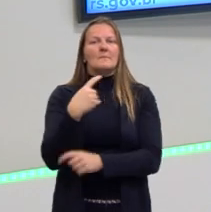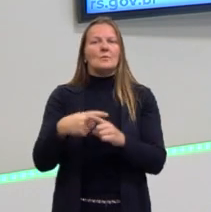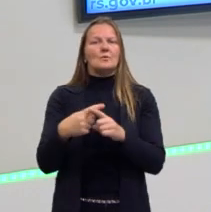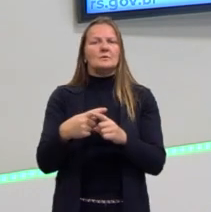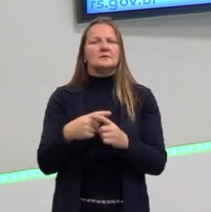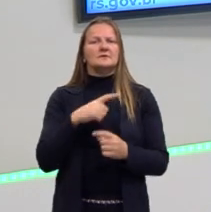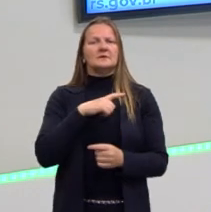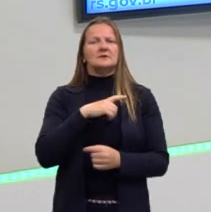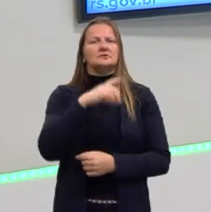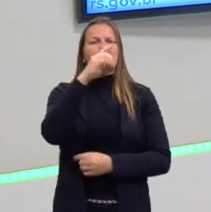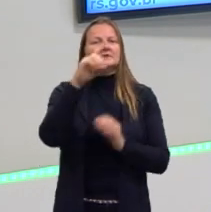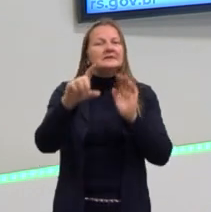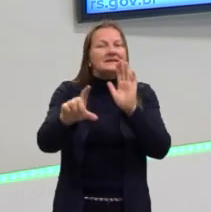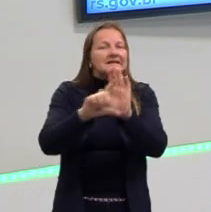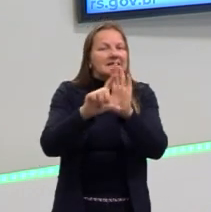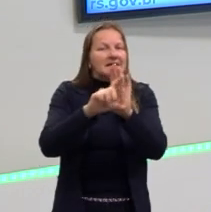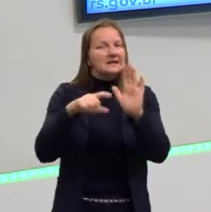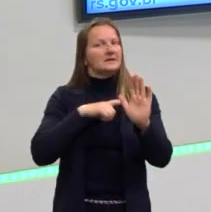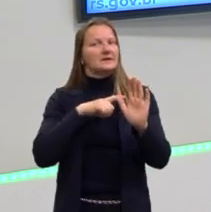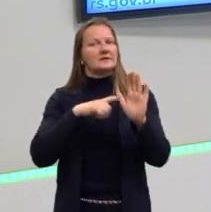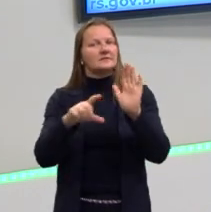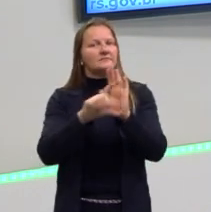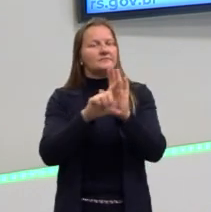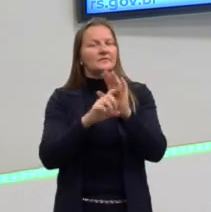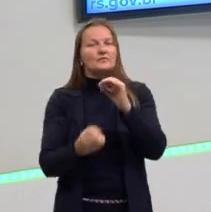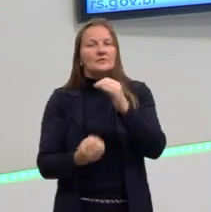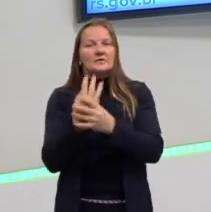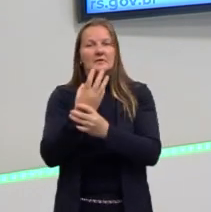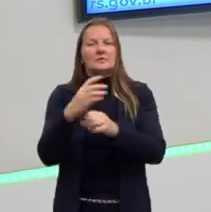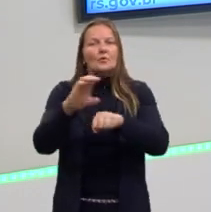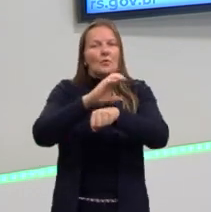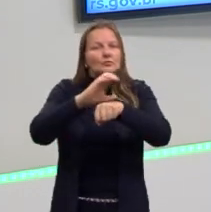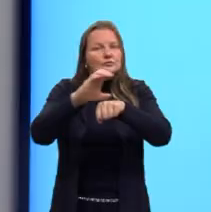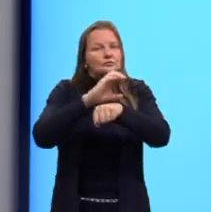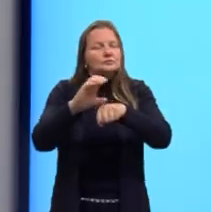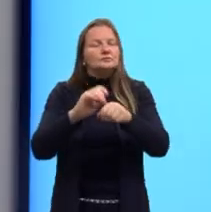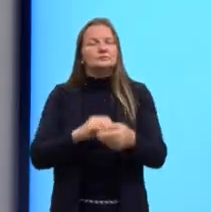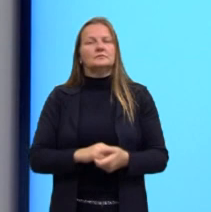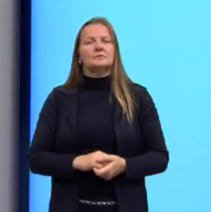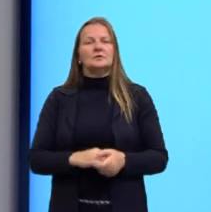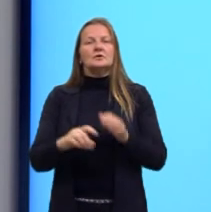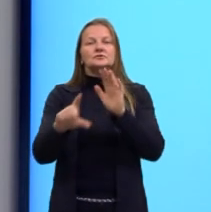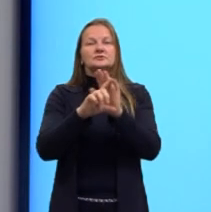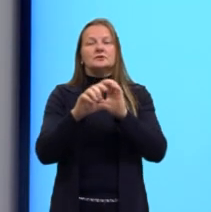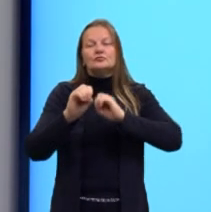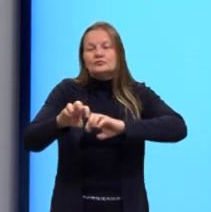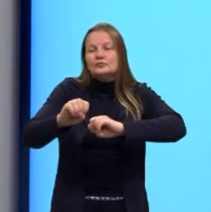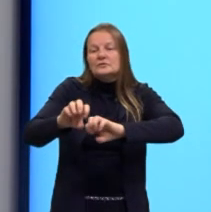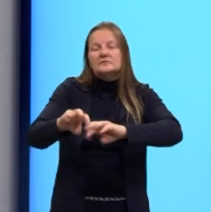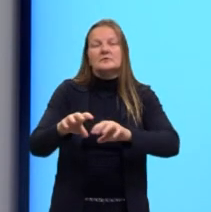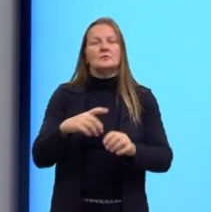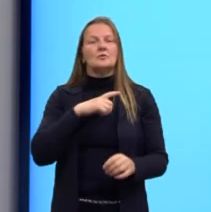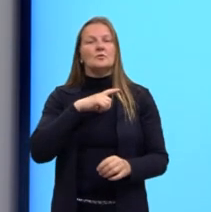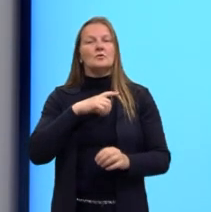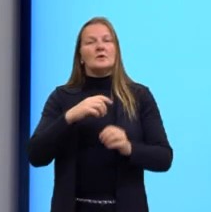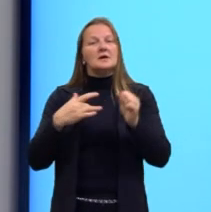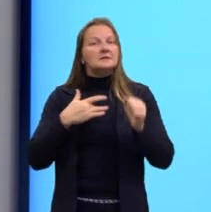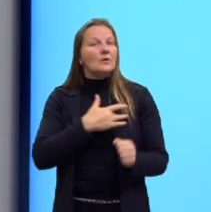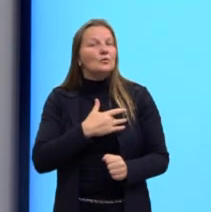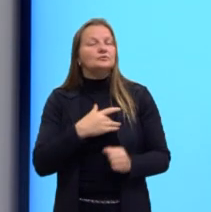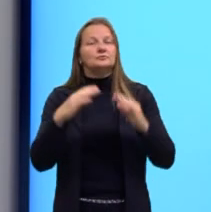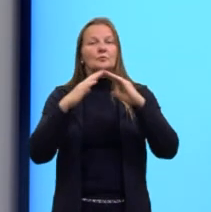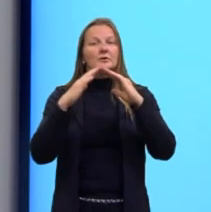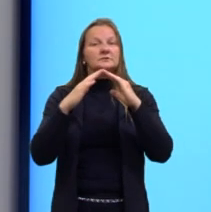moderno se propôs. Quando o Estado moderno foi criado, ele se propôs a isso, direito à educação, à saúde, à